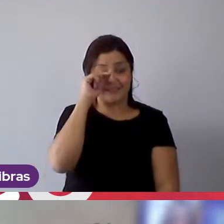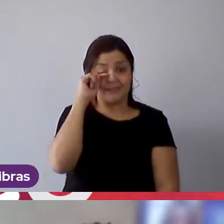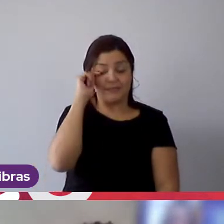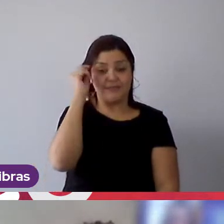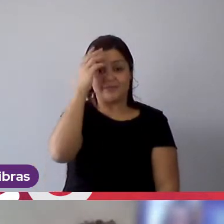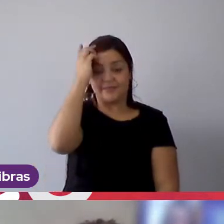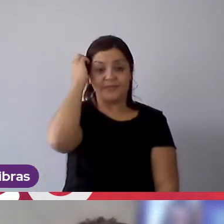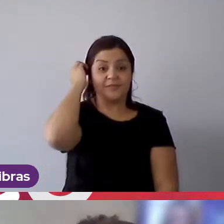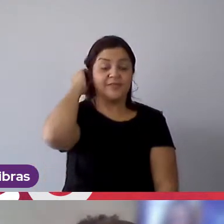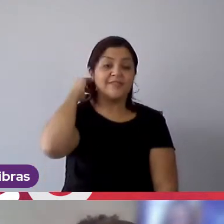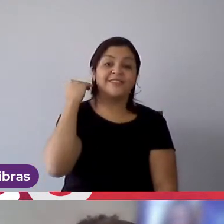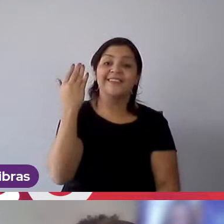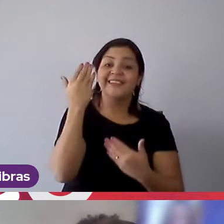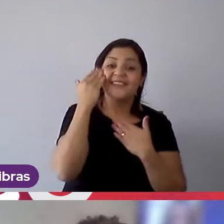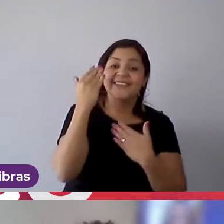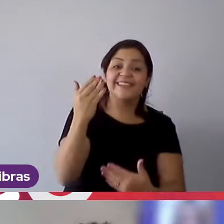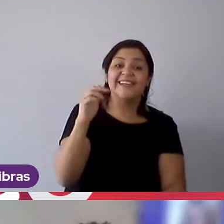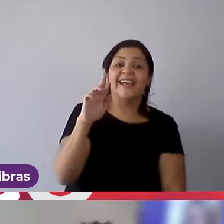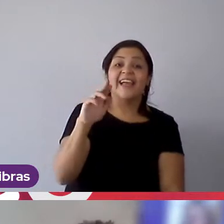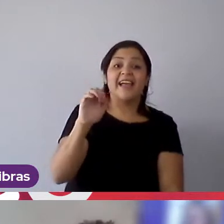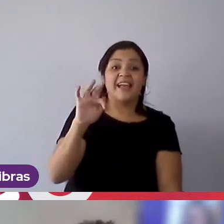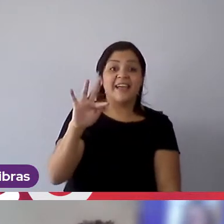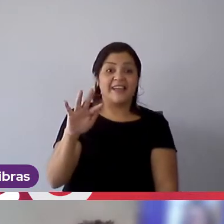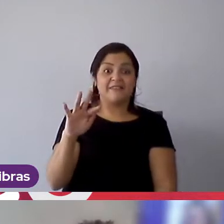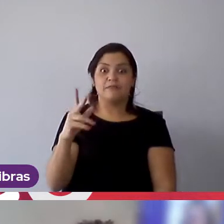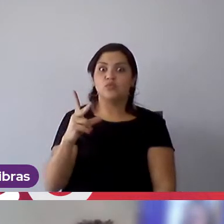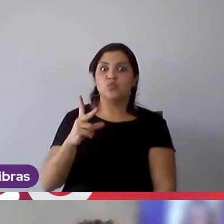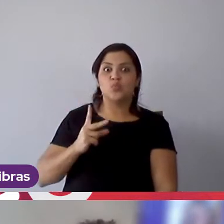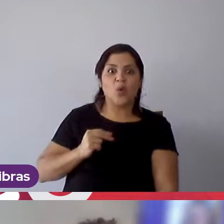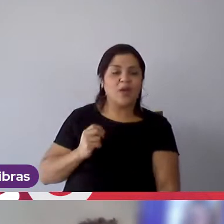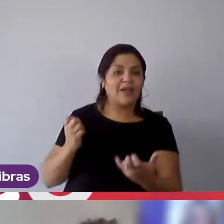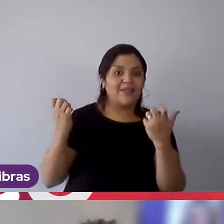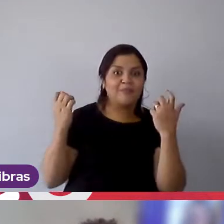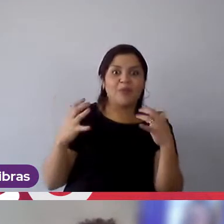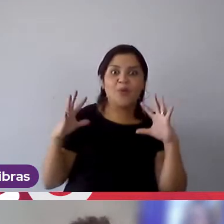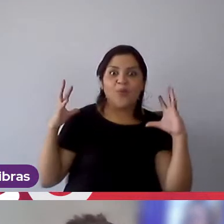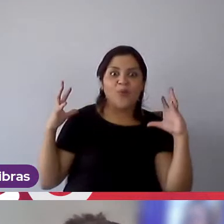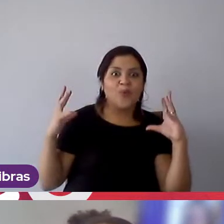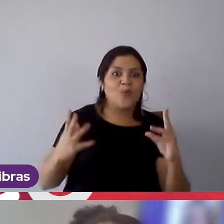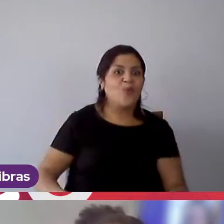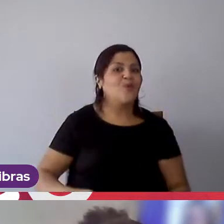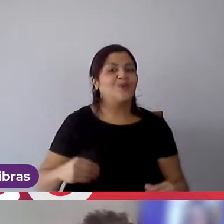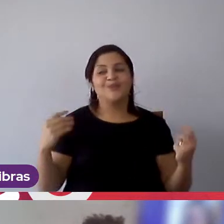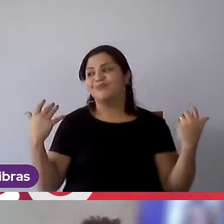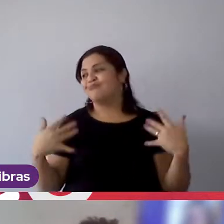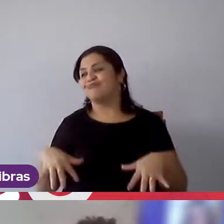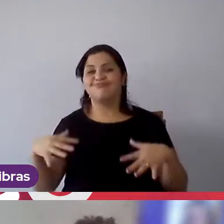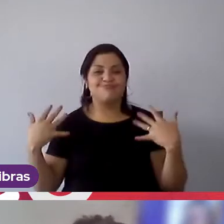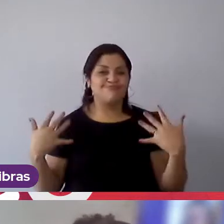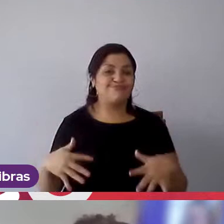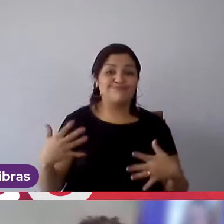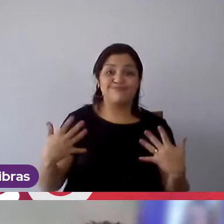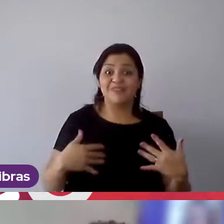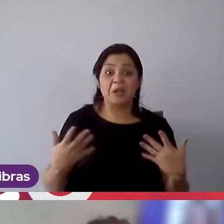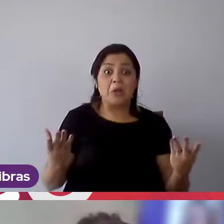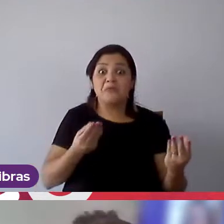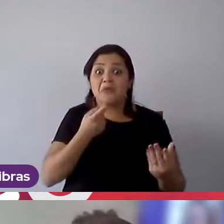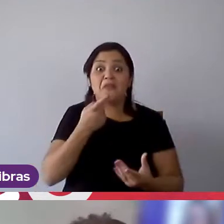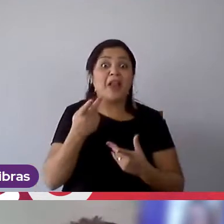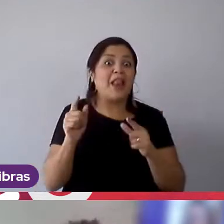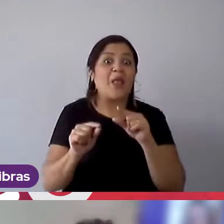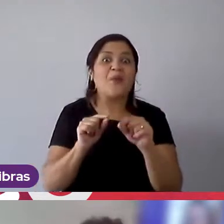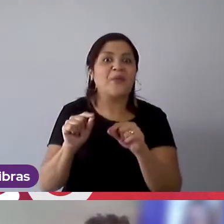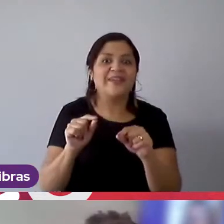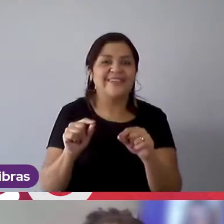Obrigada, Rafa, Gabi, falaram tudo, né? Basicamente, deixaram quase nem espaço para mim, estou